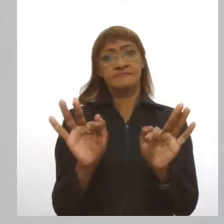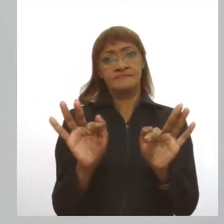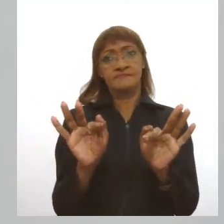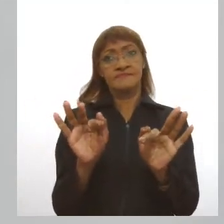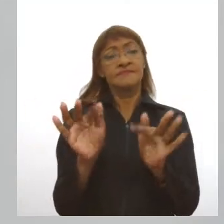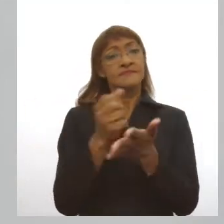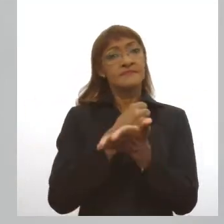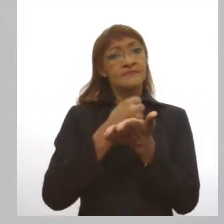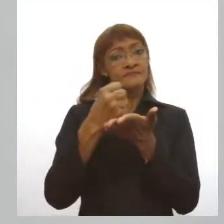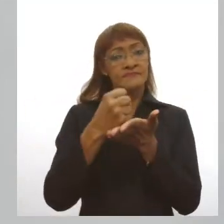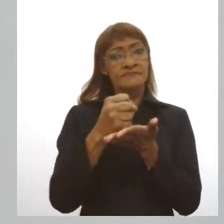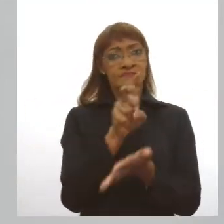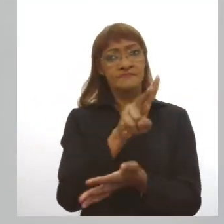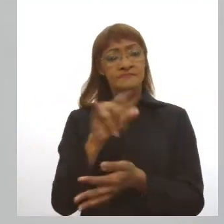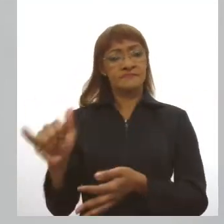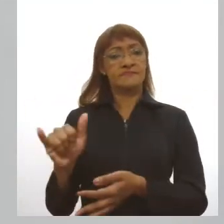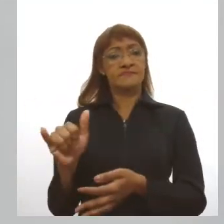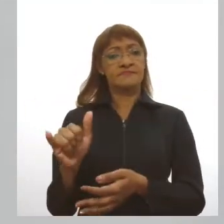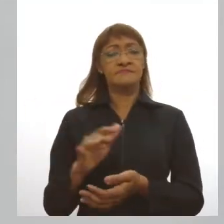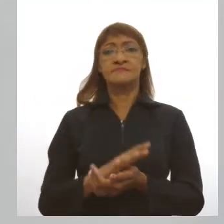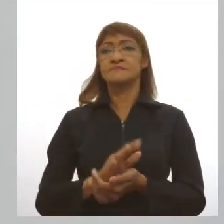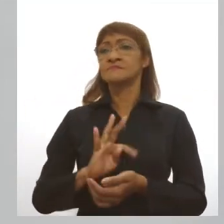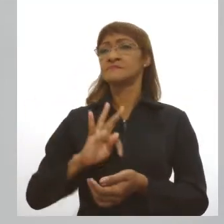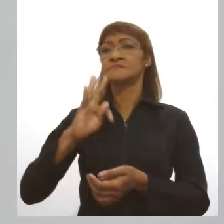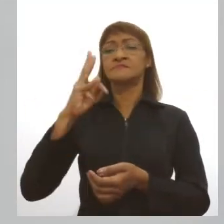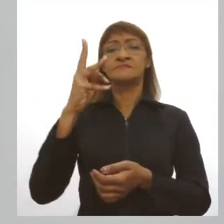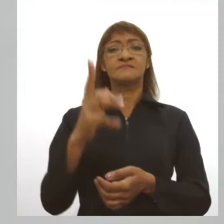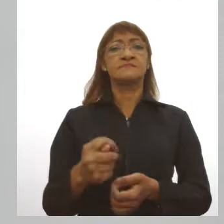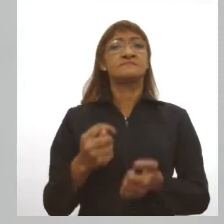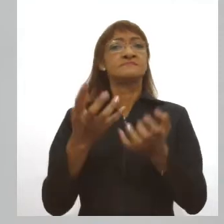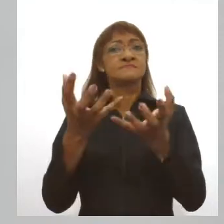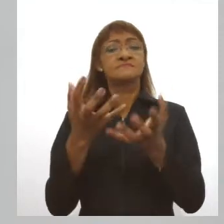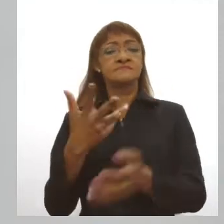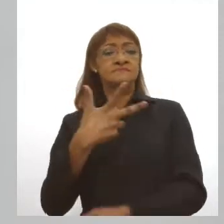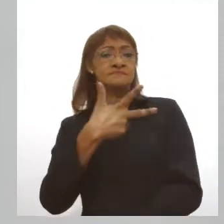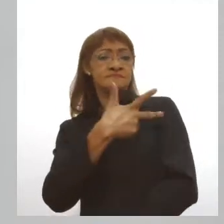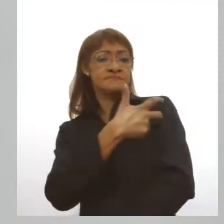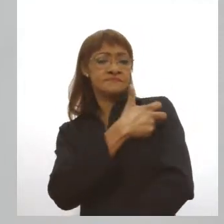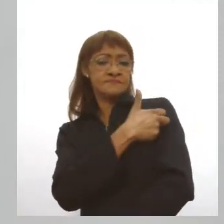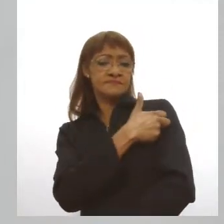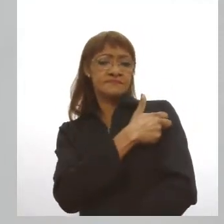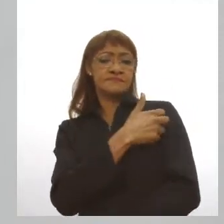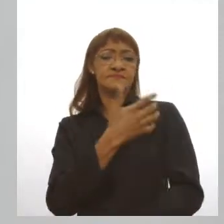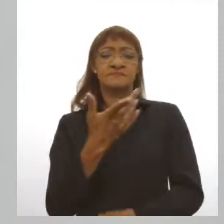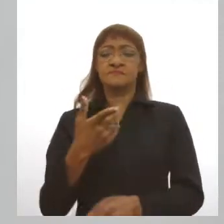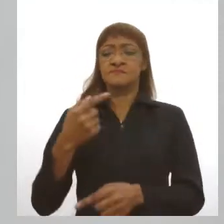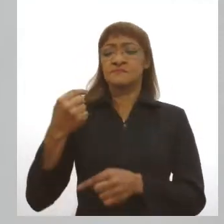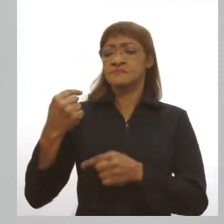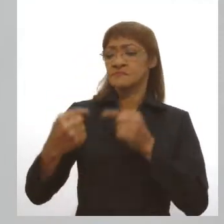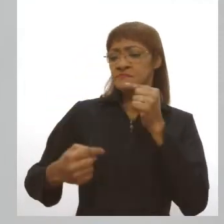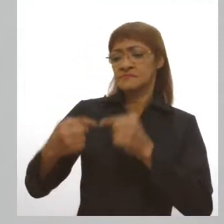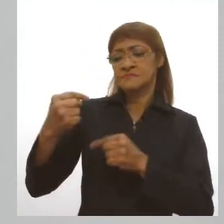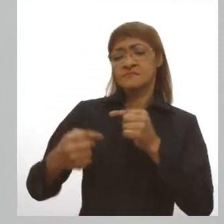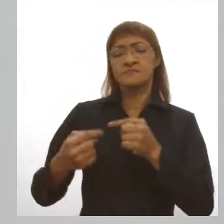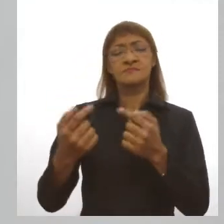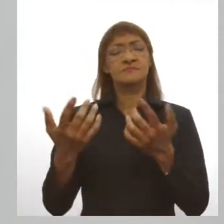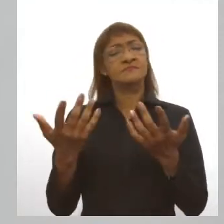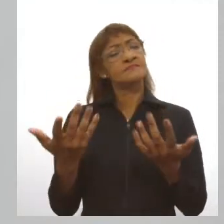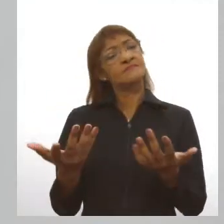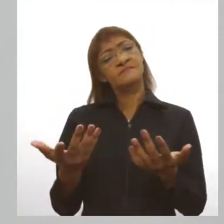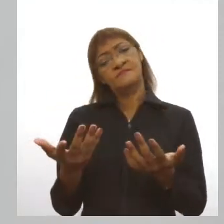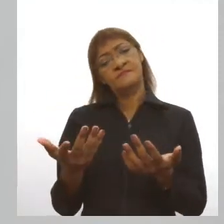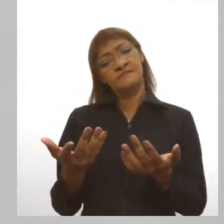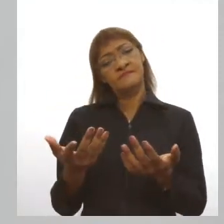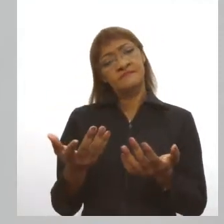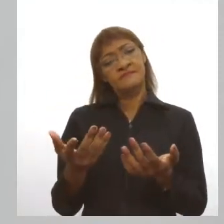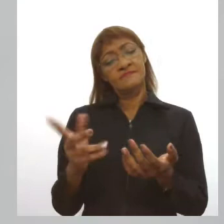está empenhado em descobrir uma cura, uma vacina, em trabalhar efetivamente para a